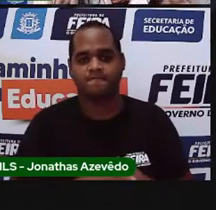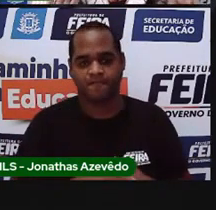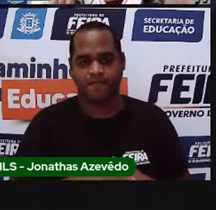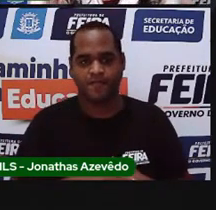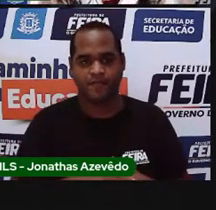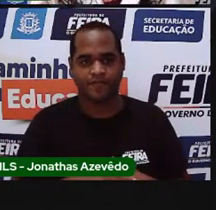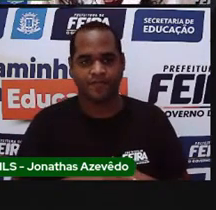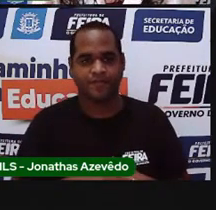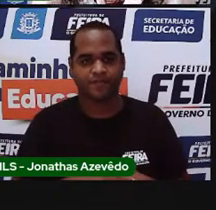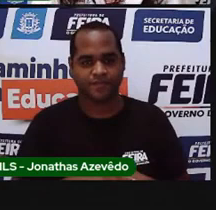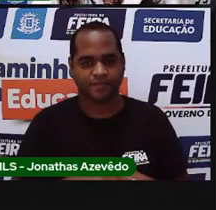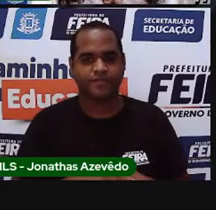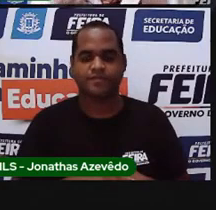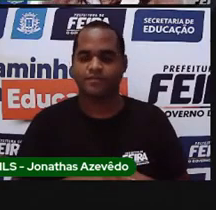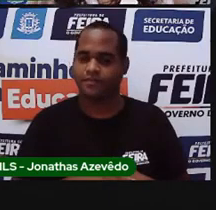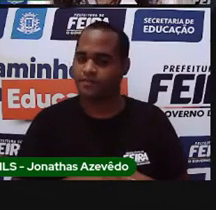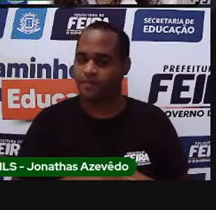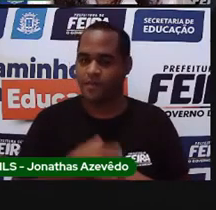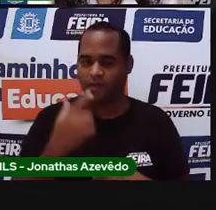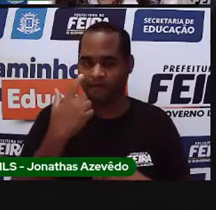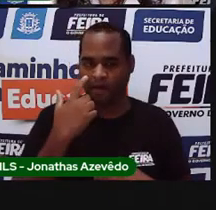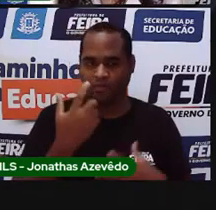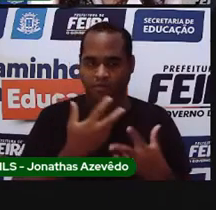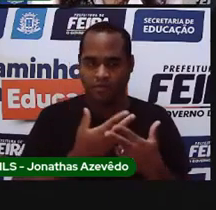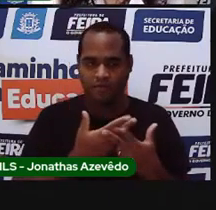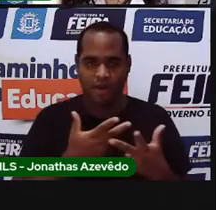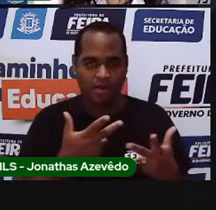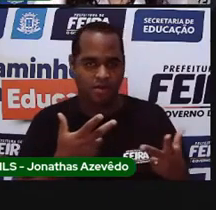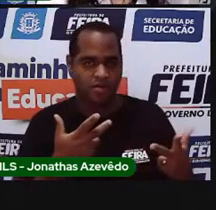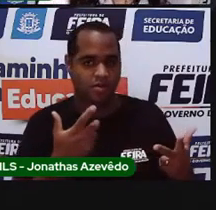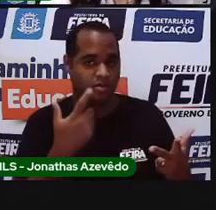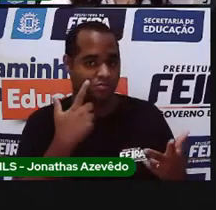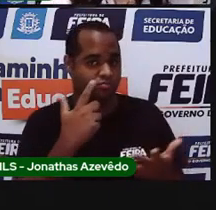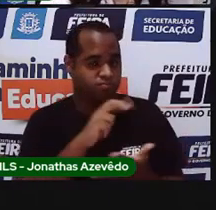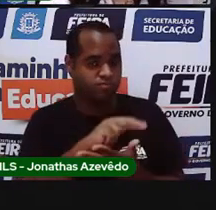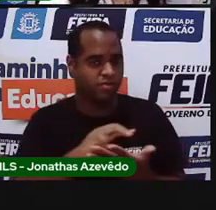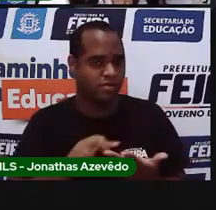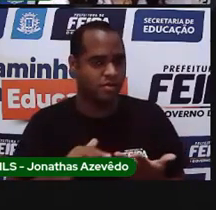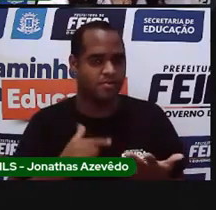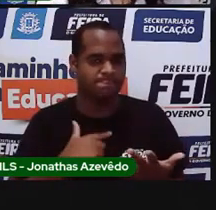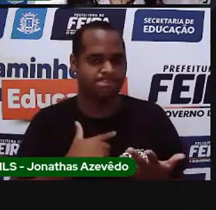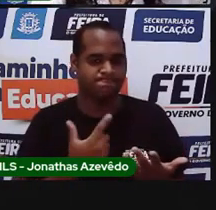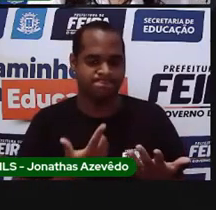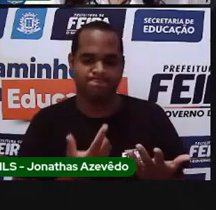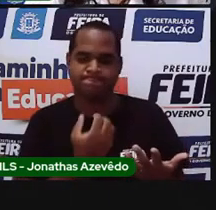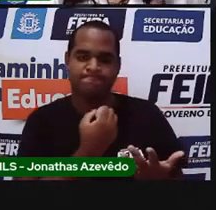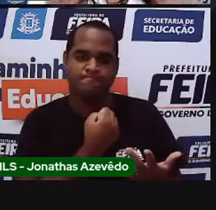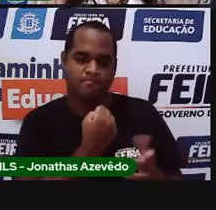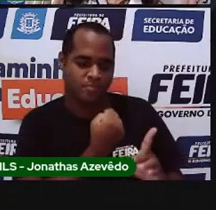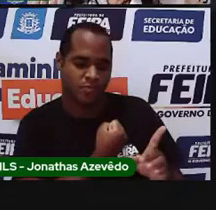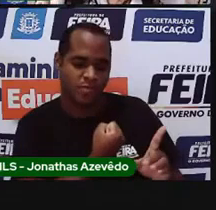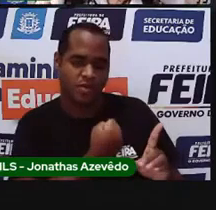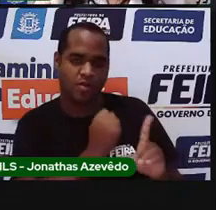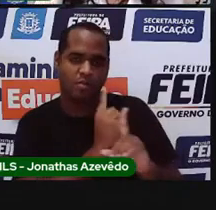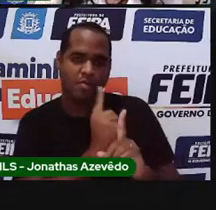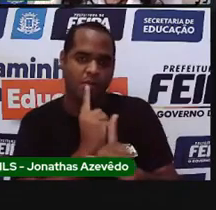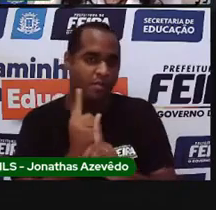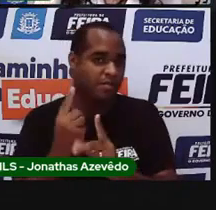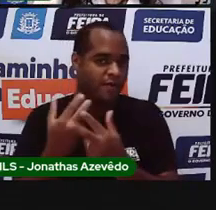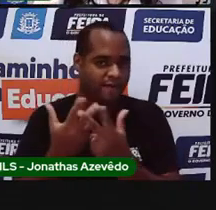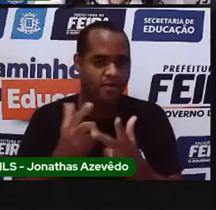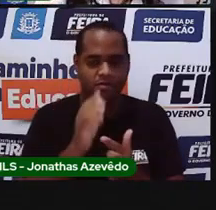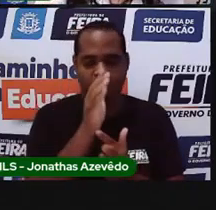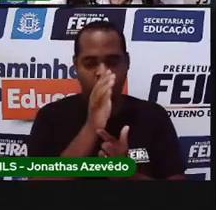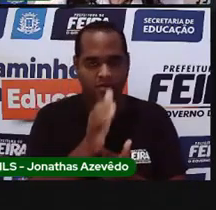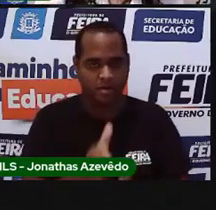Nós encontramos nomes diferentes. E agora que a gente encontrou, a gente vai separar por função.